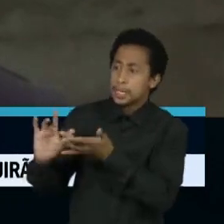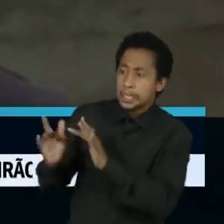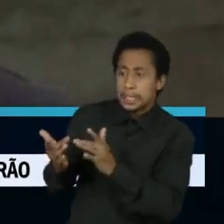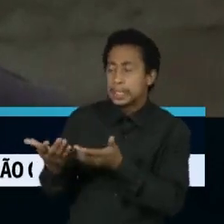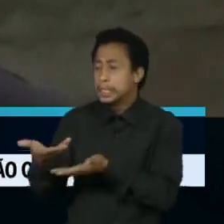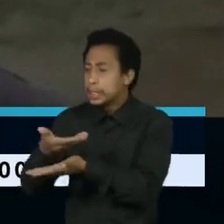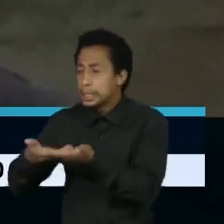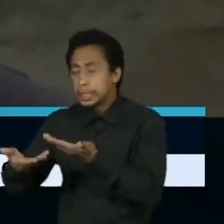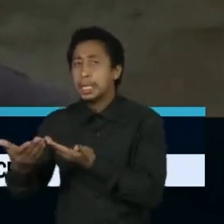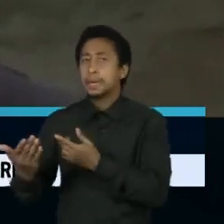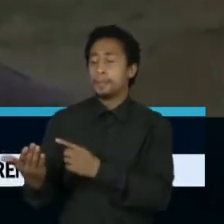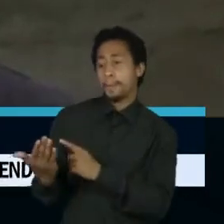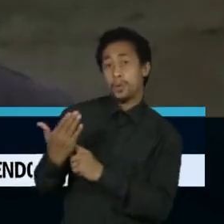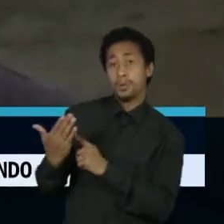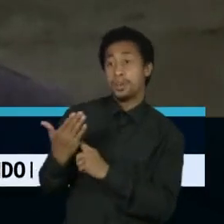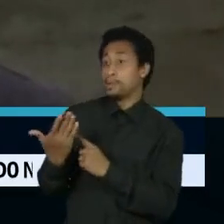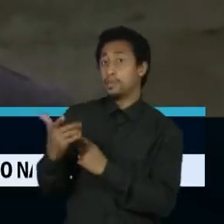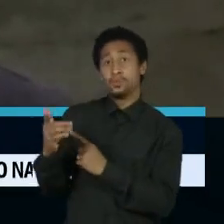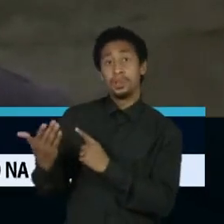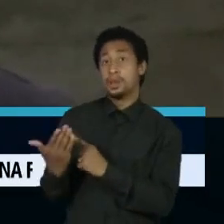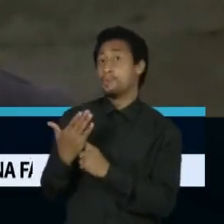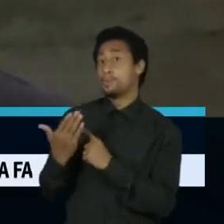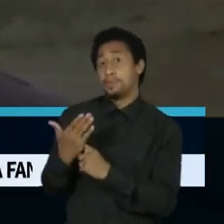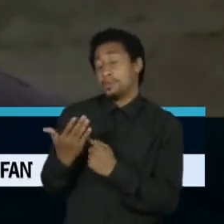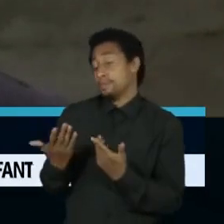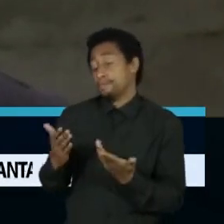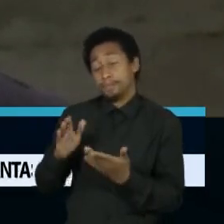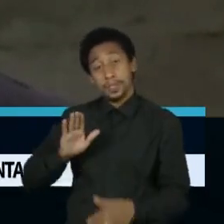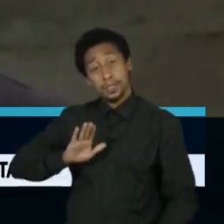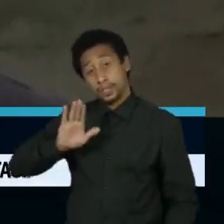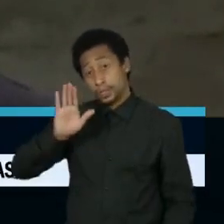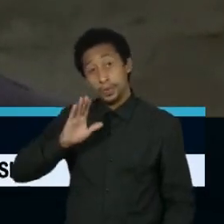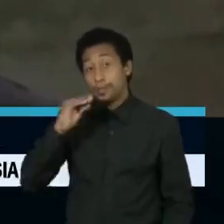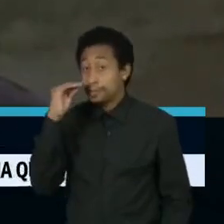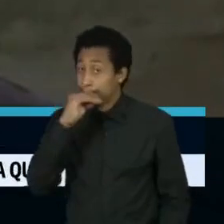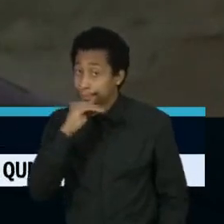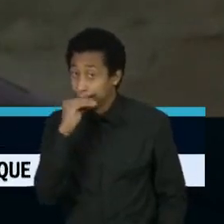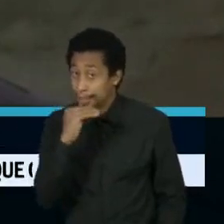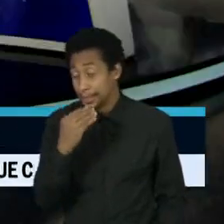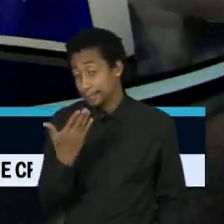Se esse apoio não vem, ele fica como uma candidatura manca, ou seja, uma candidatura natimorta.